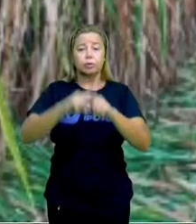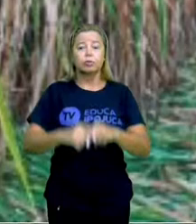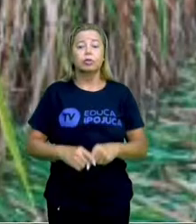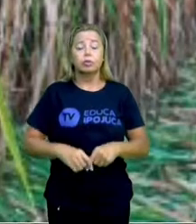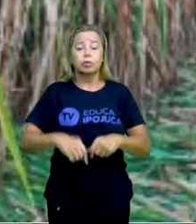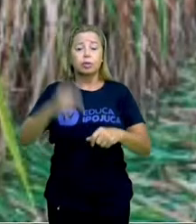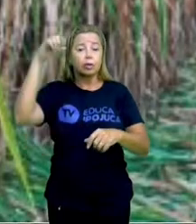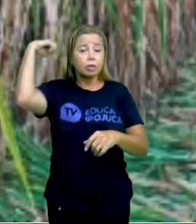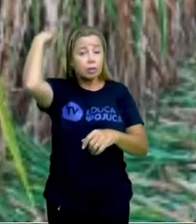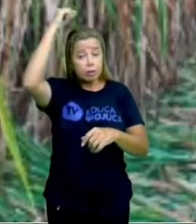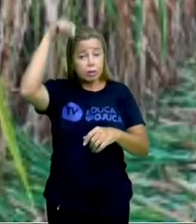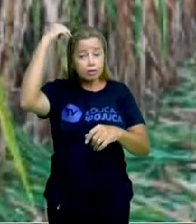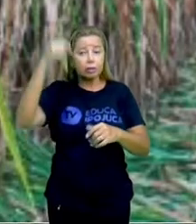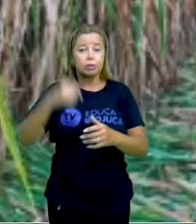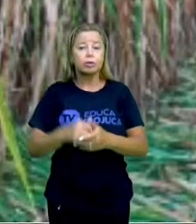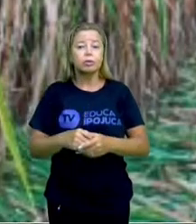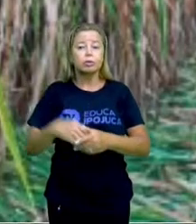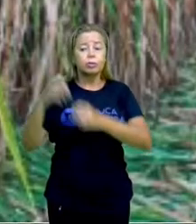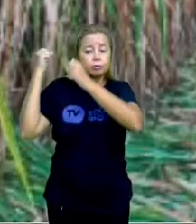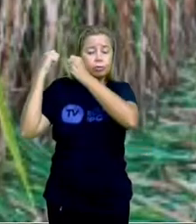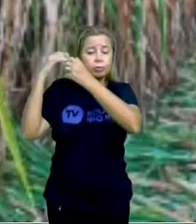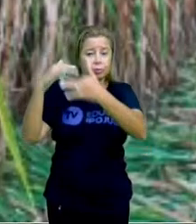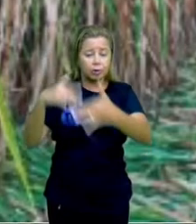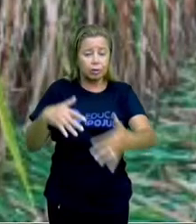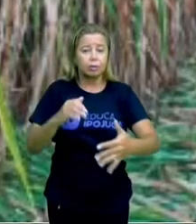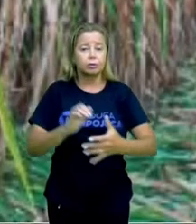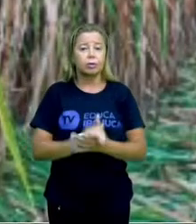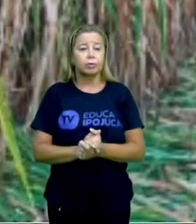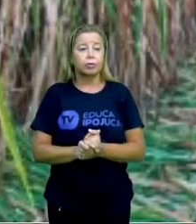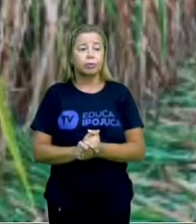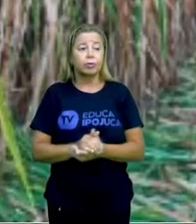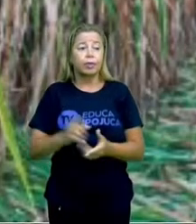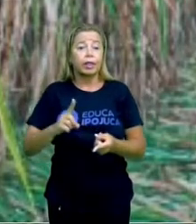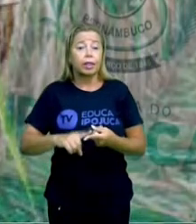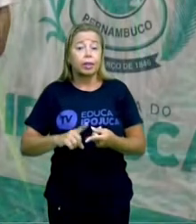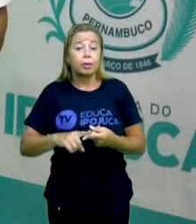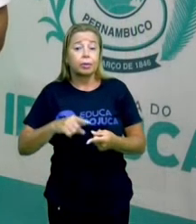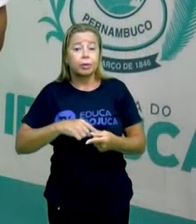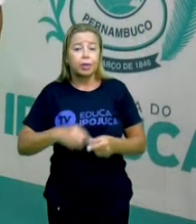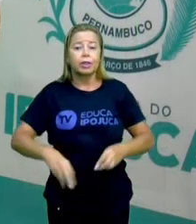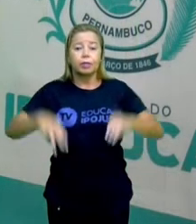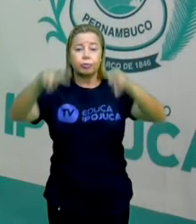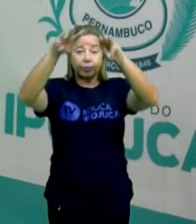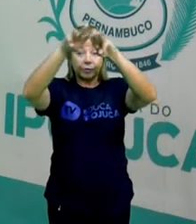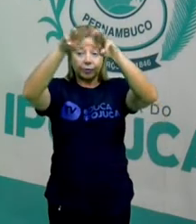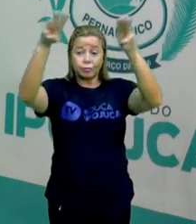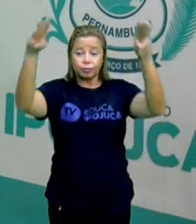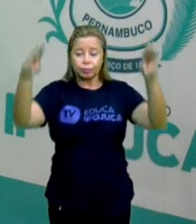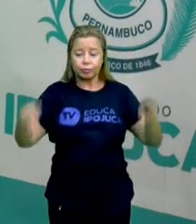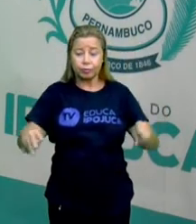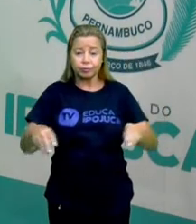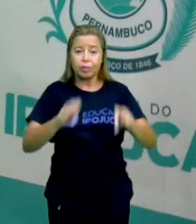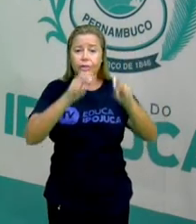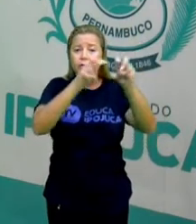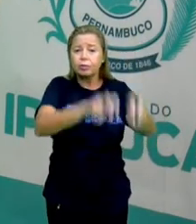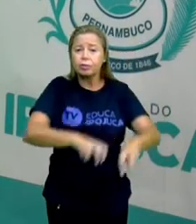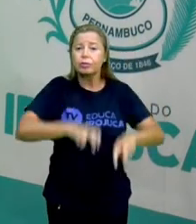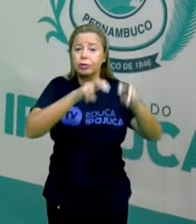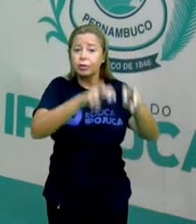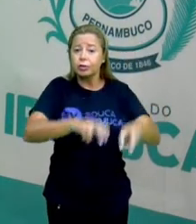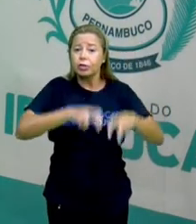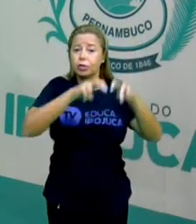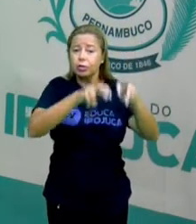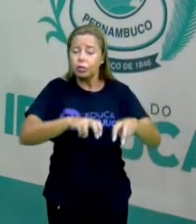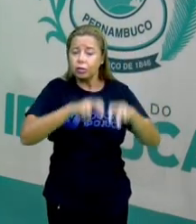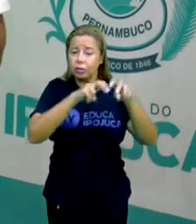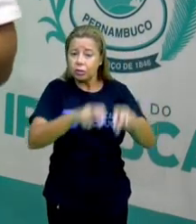Outra nossa riqueza aqui também, que temos museus dentro dos nossos engenhos e também falando da